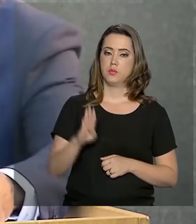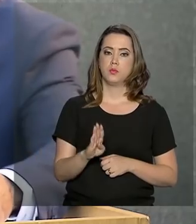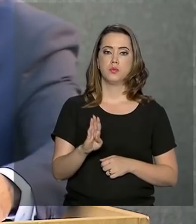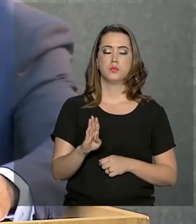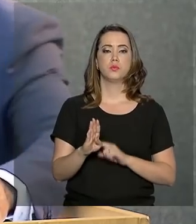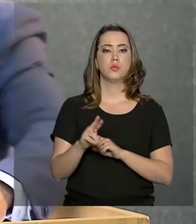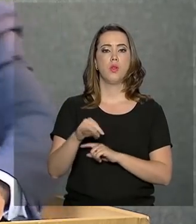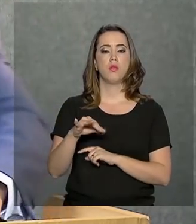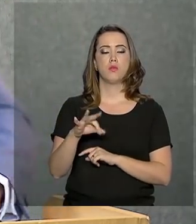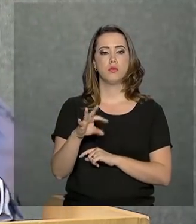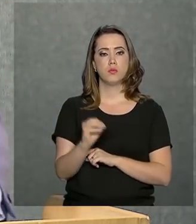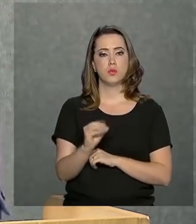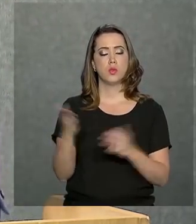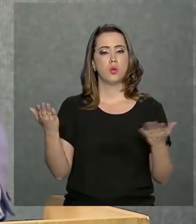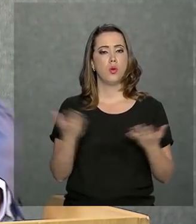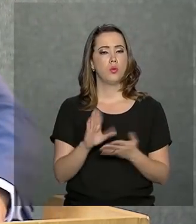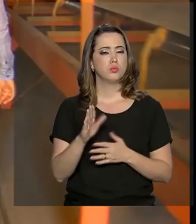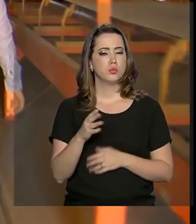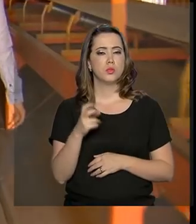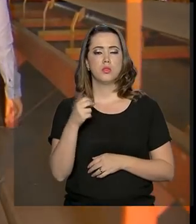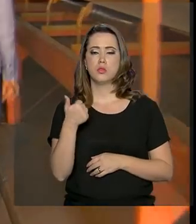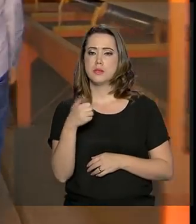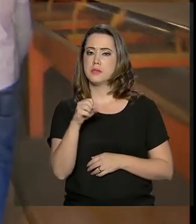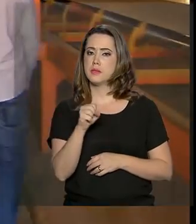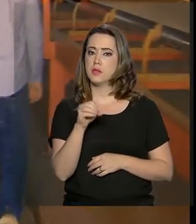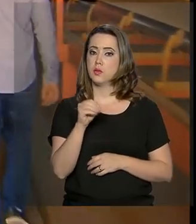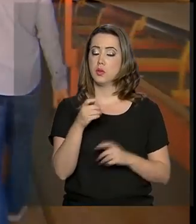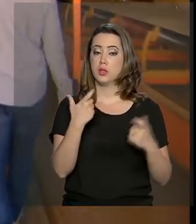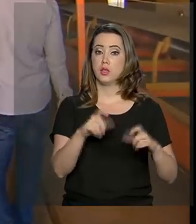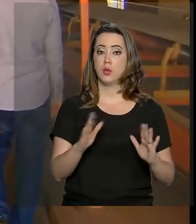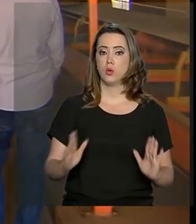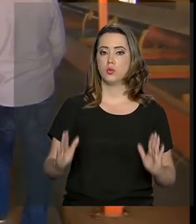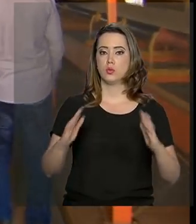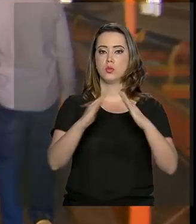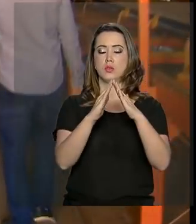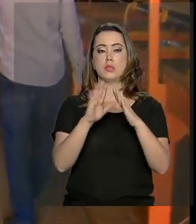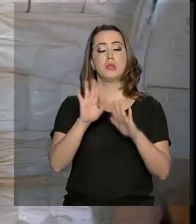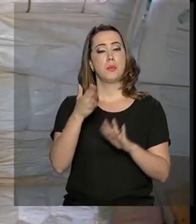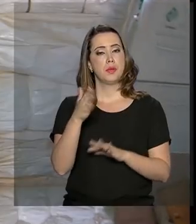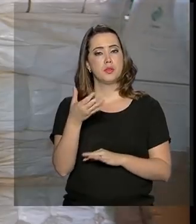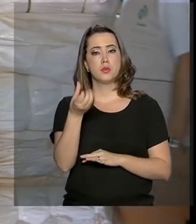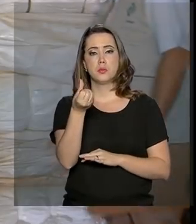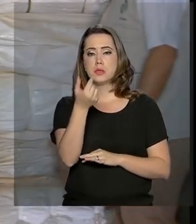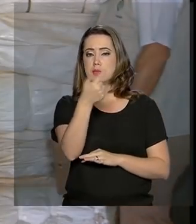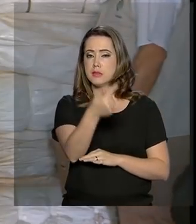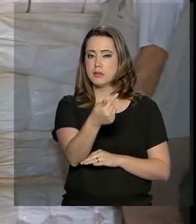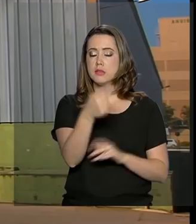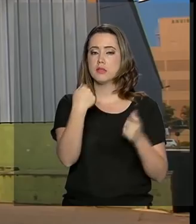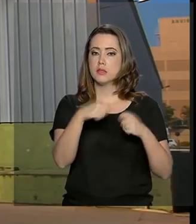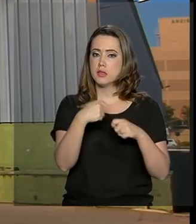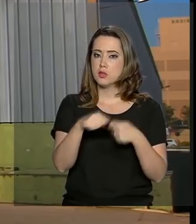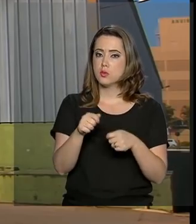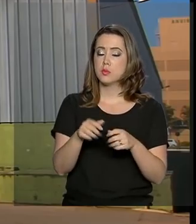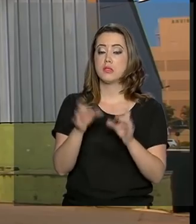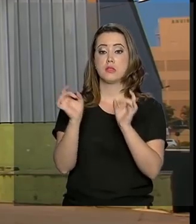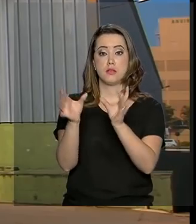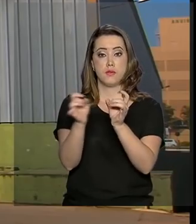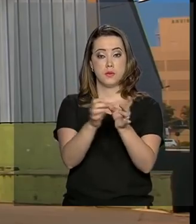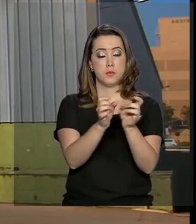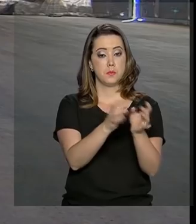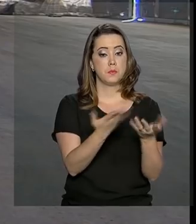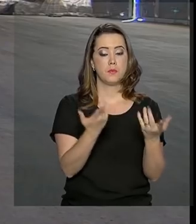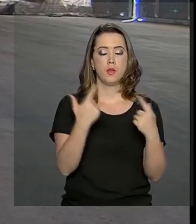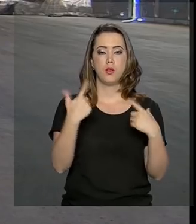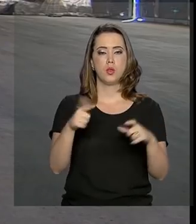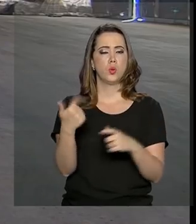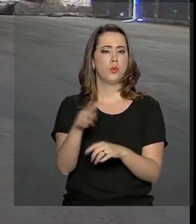Araújo Jr., hoje são cerca de 180 armazéns e pelo menos 67 devem ser colocados à venda. Ele